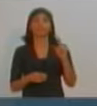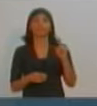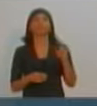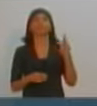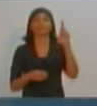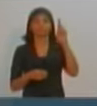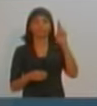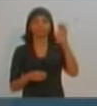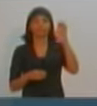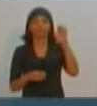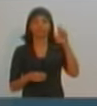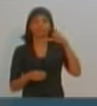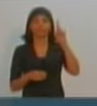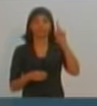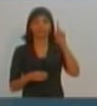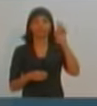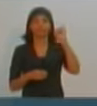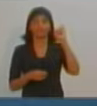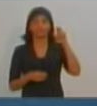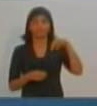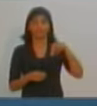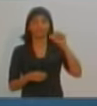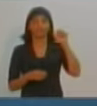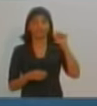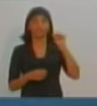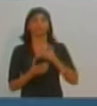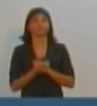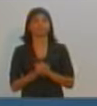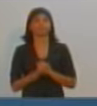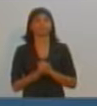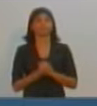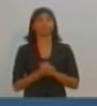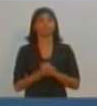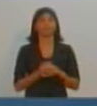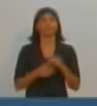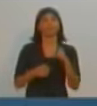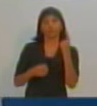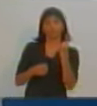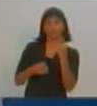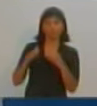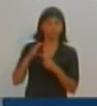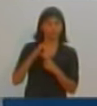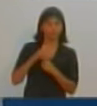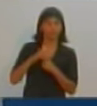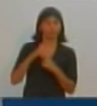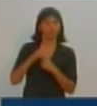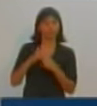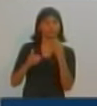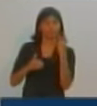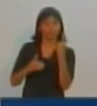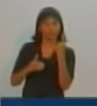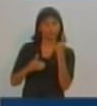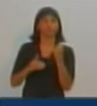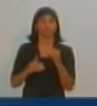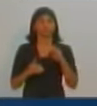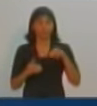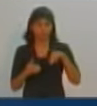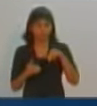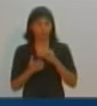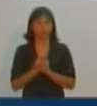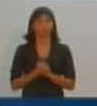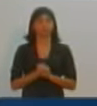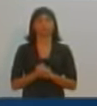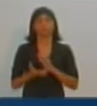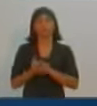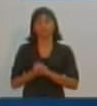do PT. Ok? Regina, por favor, um minuto. Boa noite a todos, a todas. Quero agradecer ao